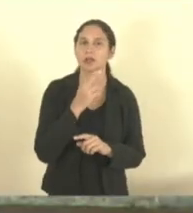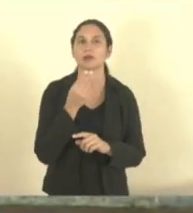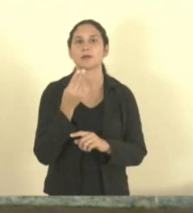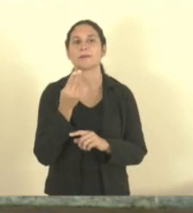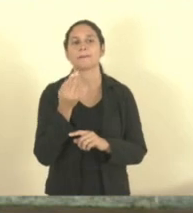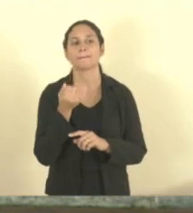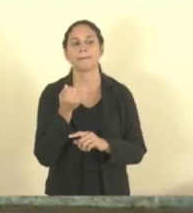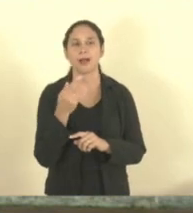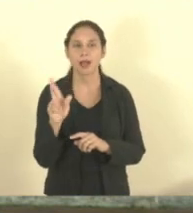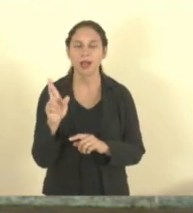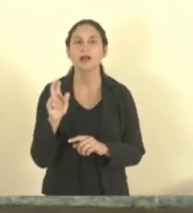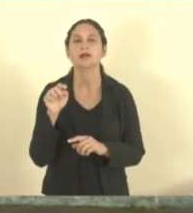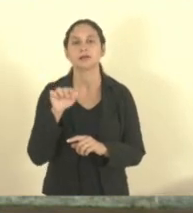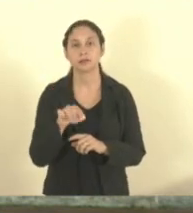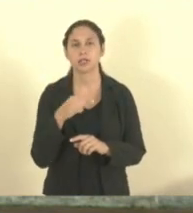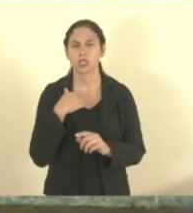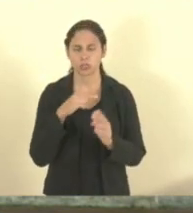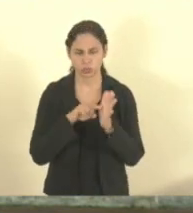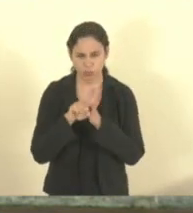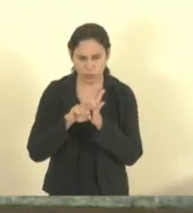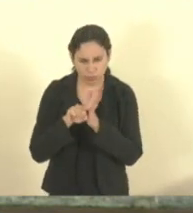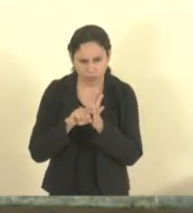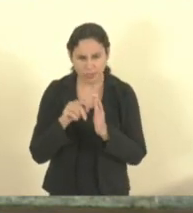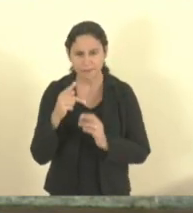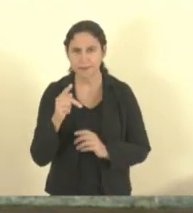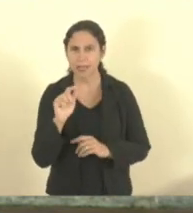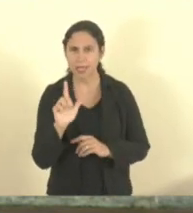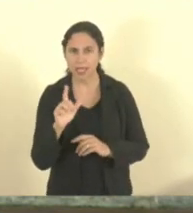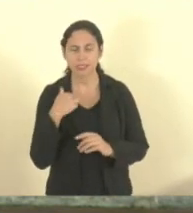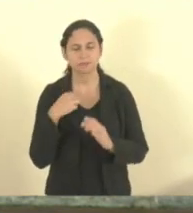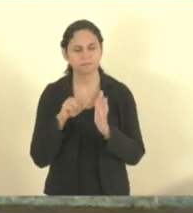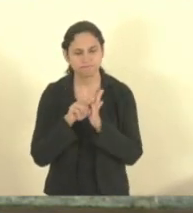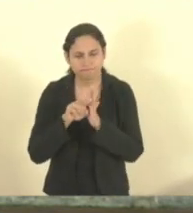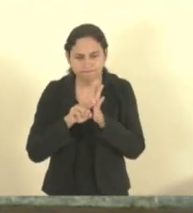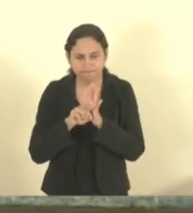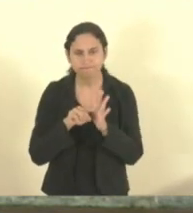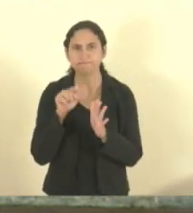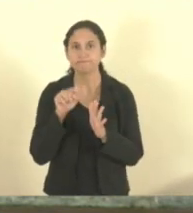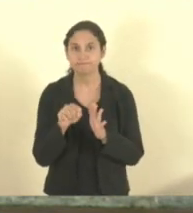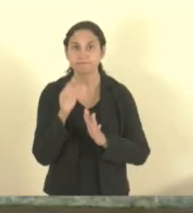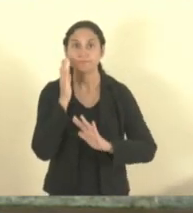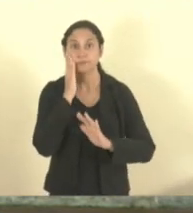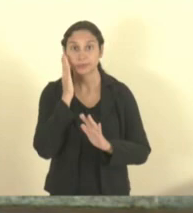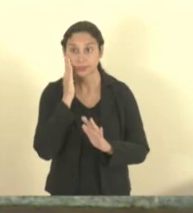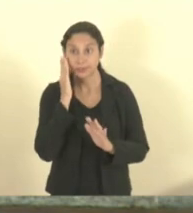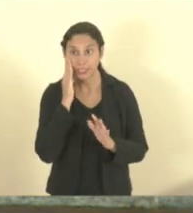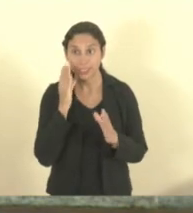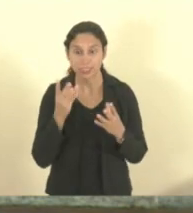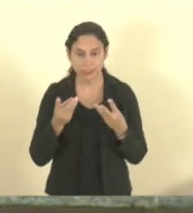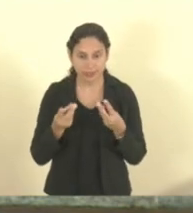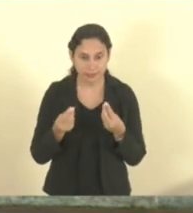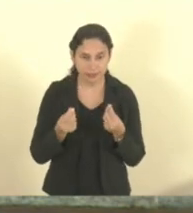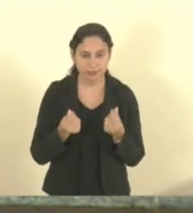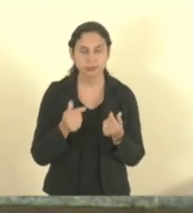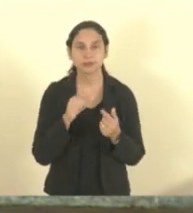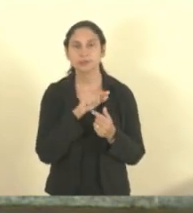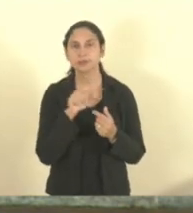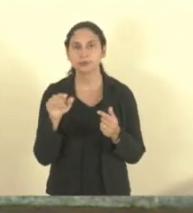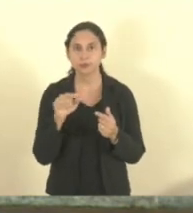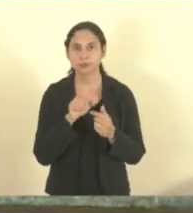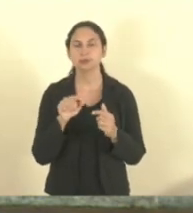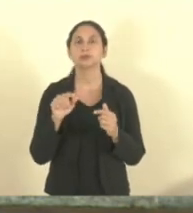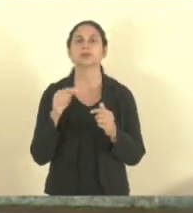Estudei o PL, compreendo a riqueza e a intenção da temática,